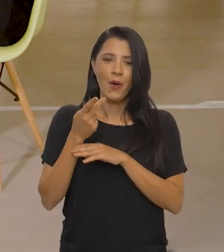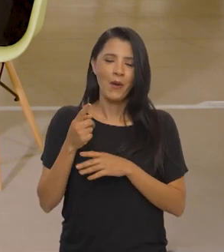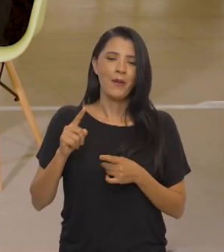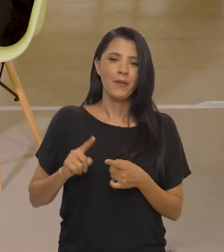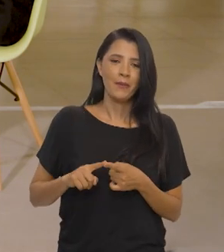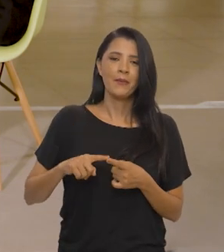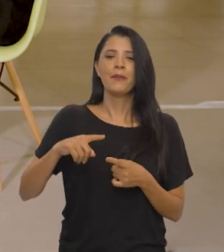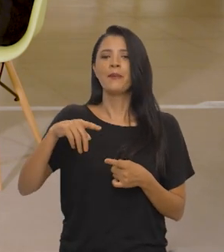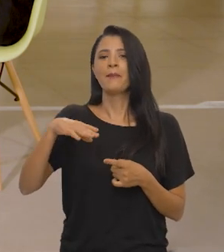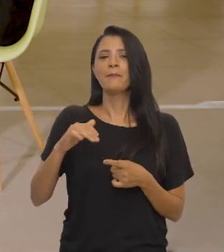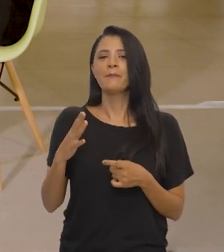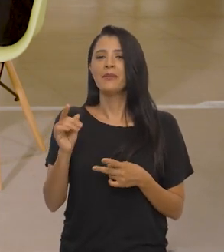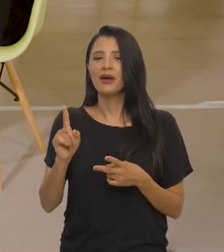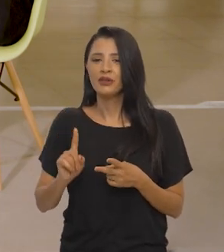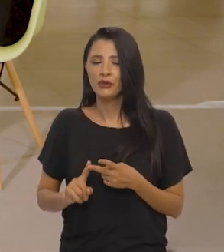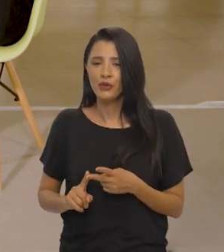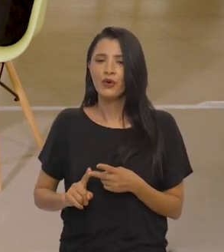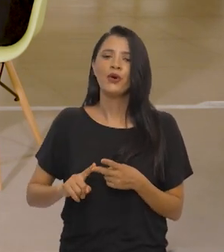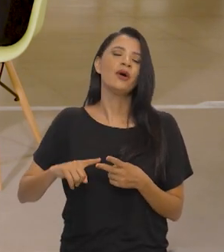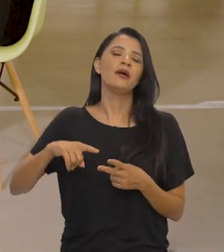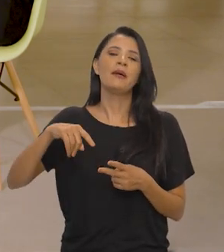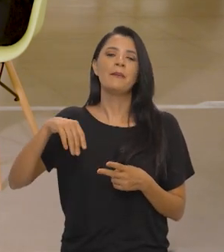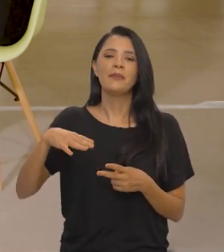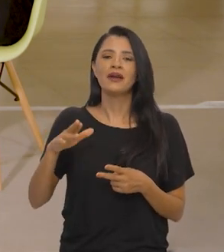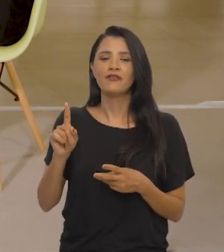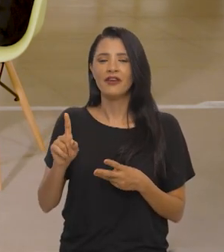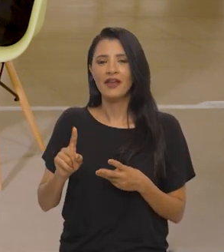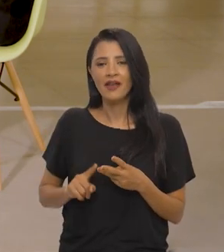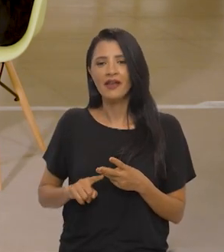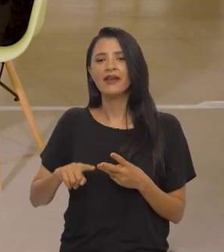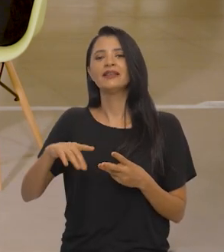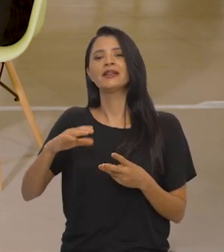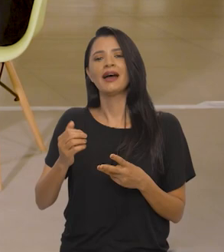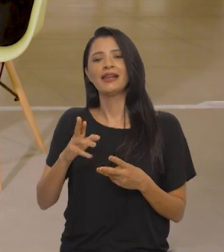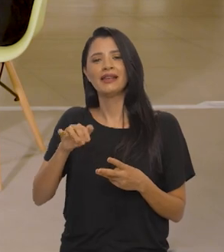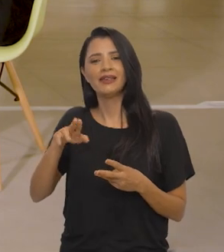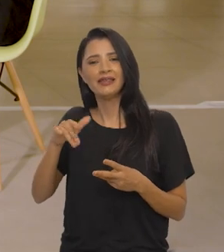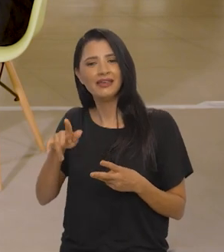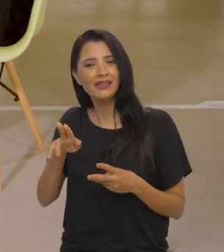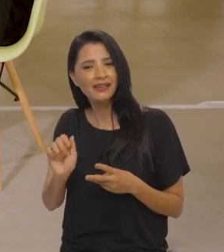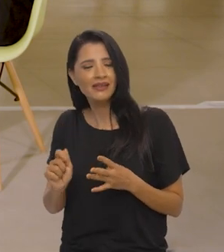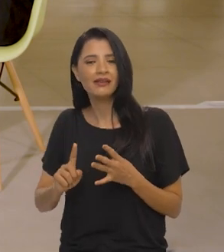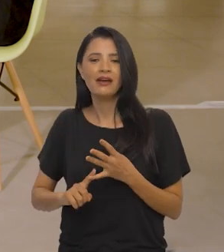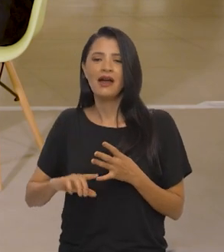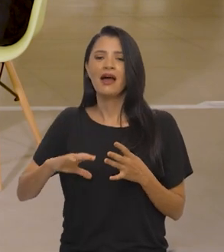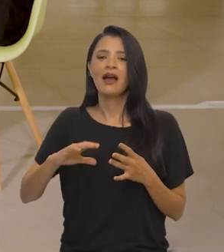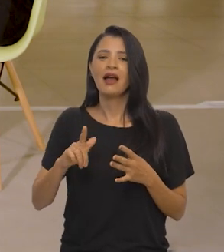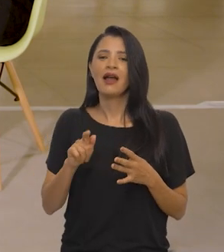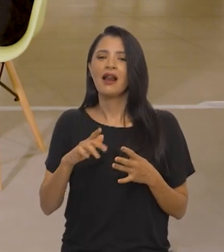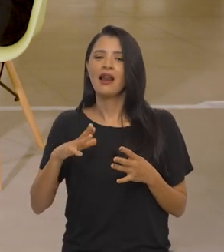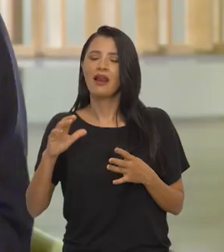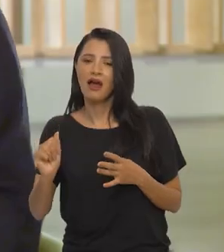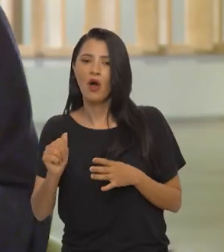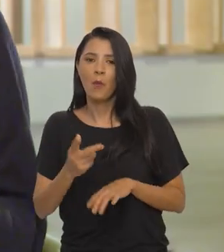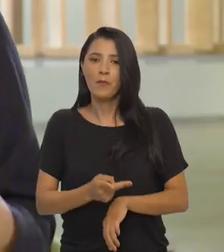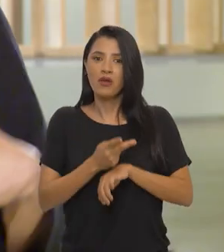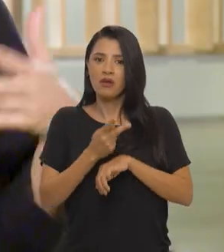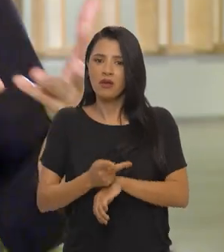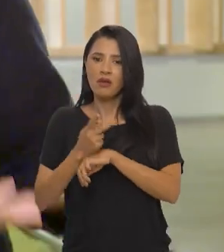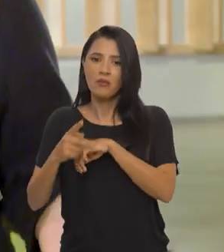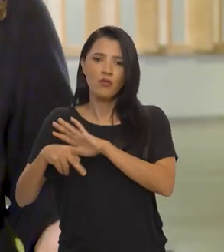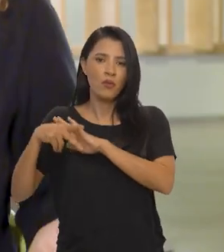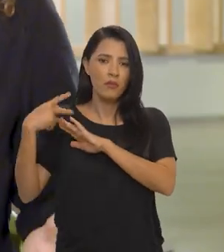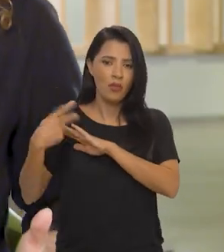aqueles que são Miriam Muniz, Marco Antônio Vilaça, Marco Ferréz, Carequinha, Claus Viana, os